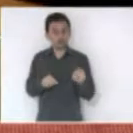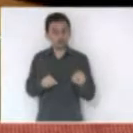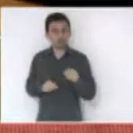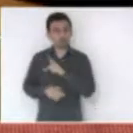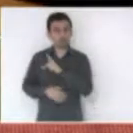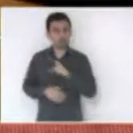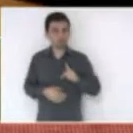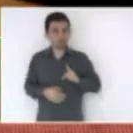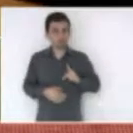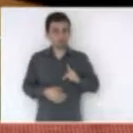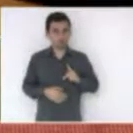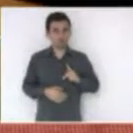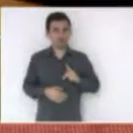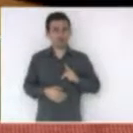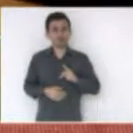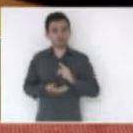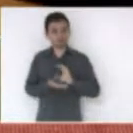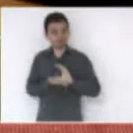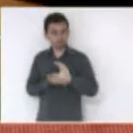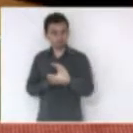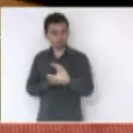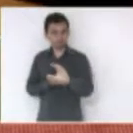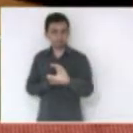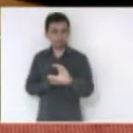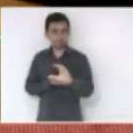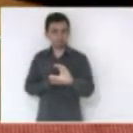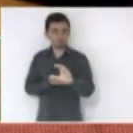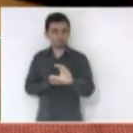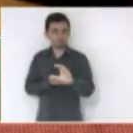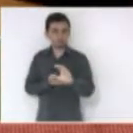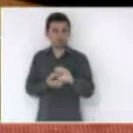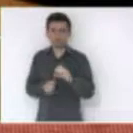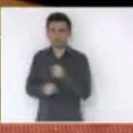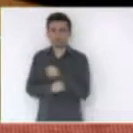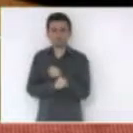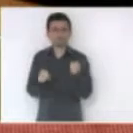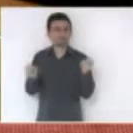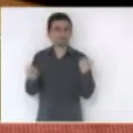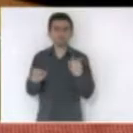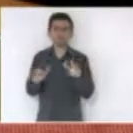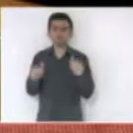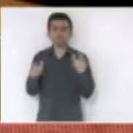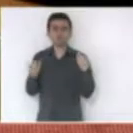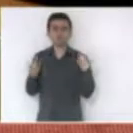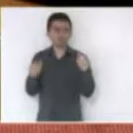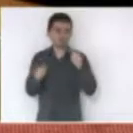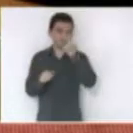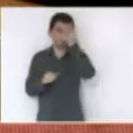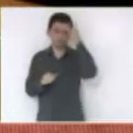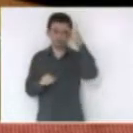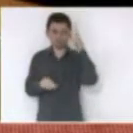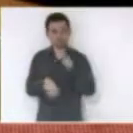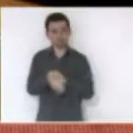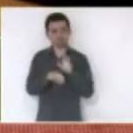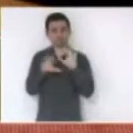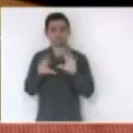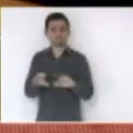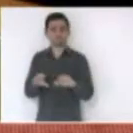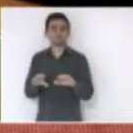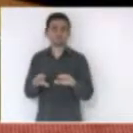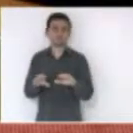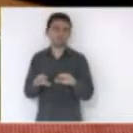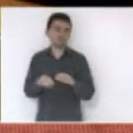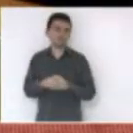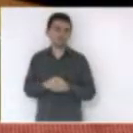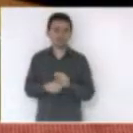com esse investimento jamais terá alguém com coragem de mexer então nós vamos manter